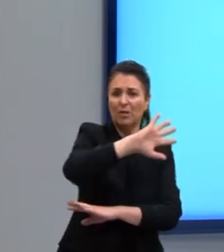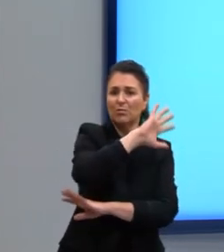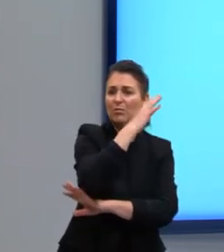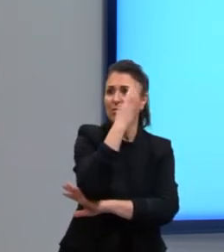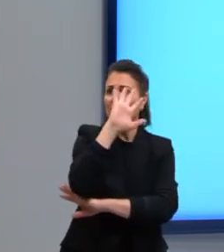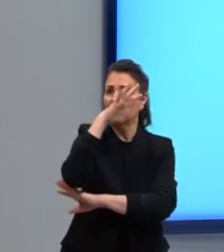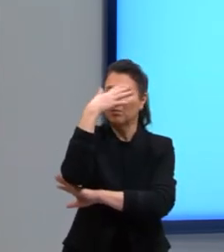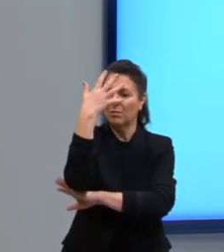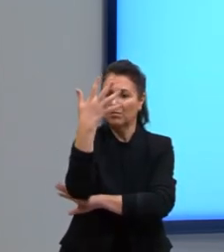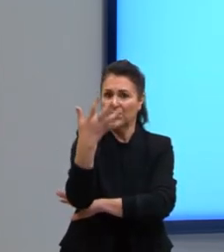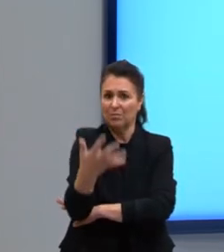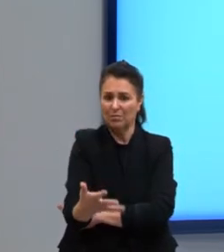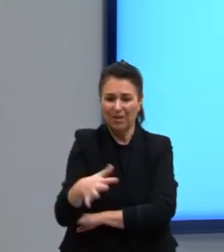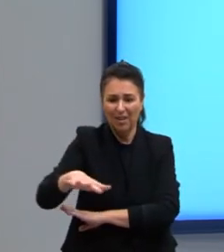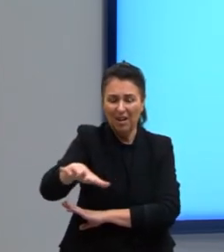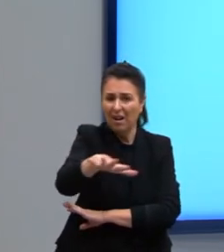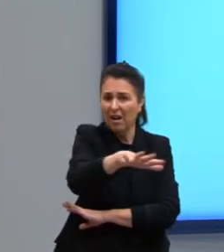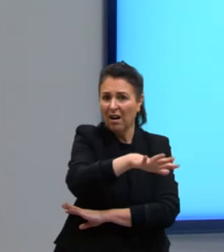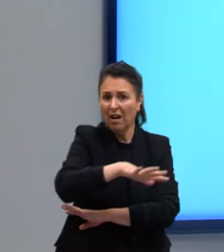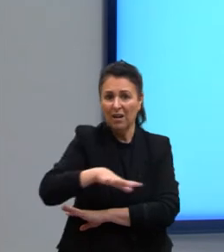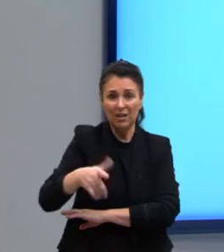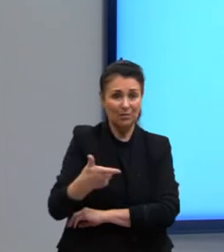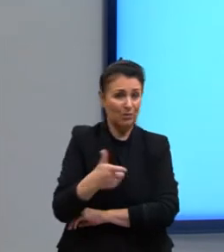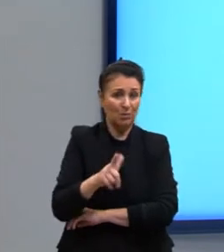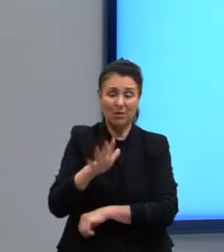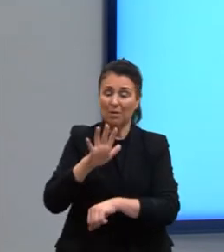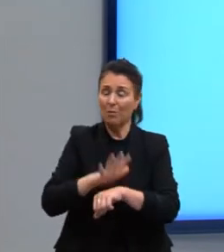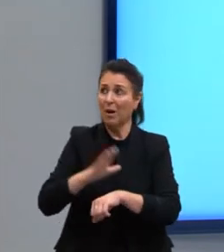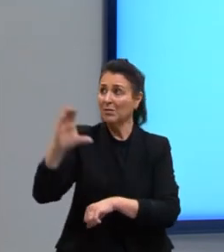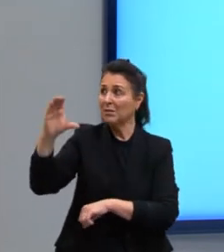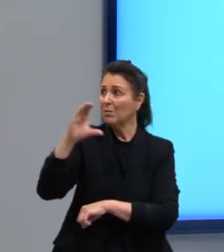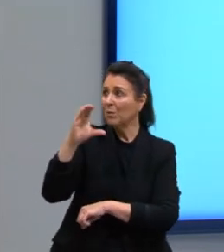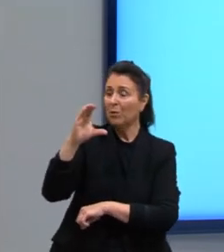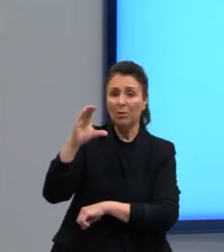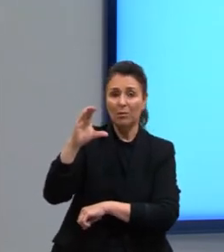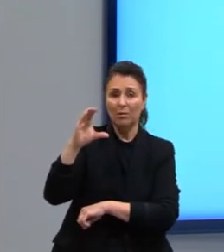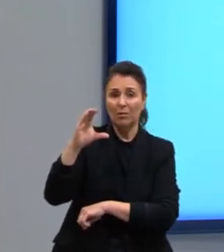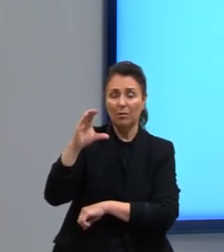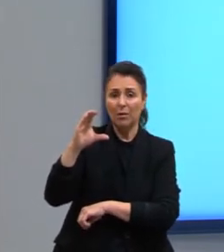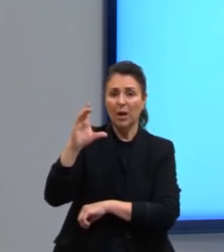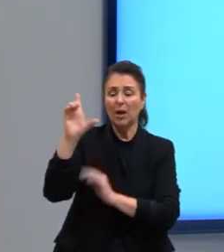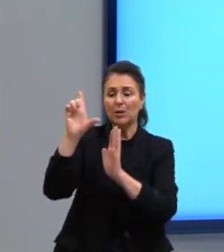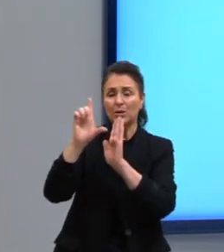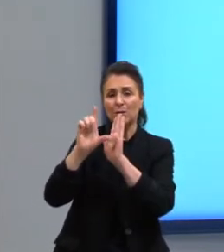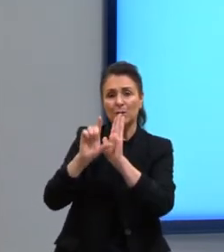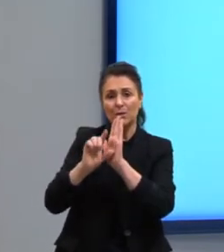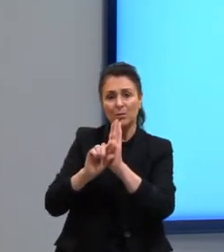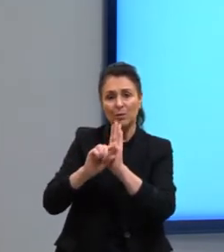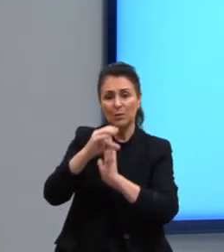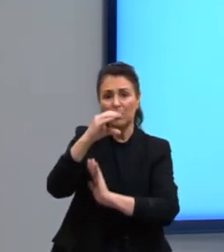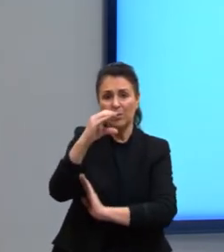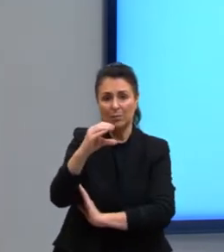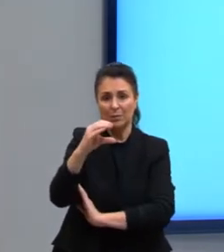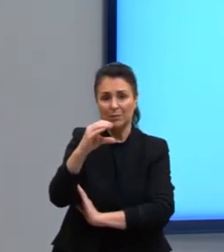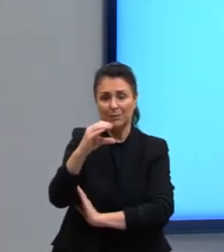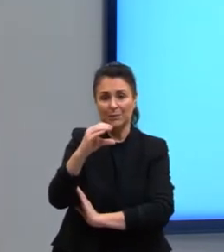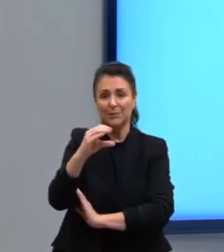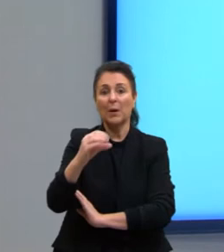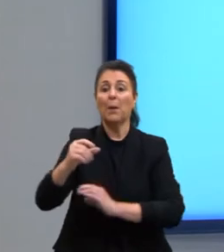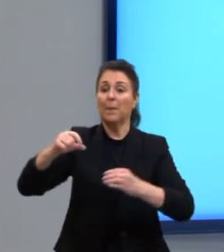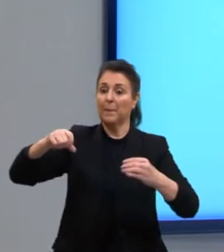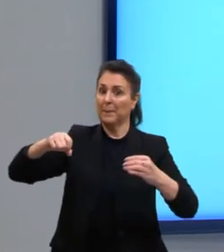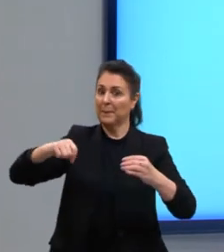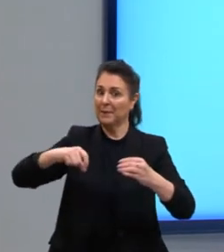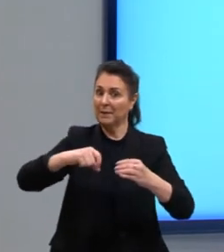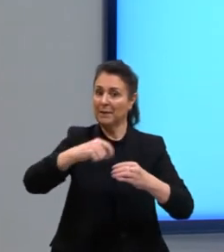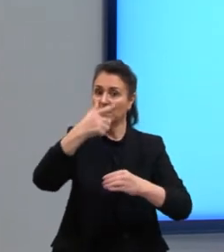não está mais tirando o carbono do ambiente, Diminuiu consideravelmente. Então, replantando